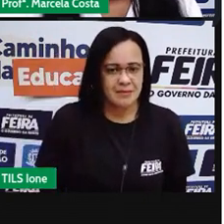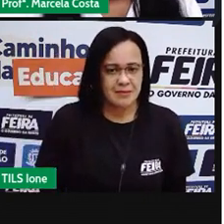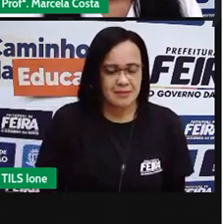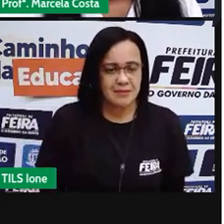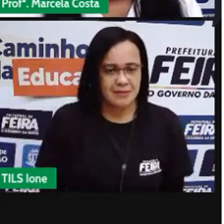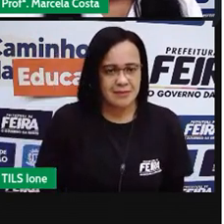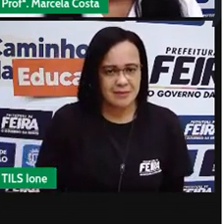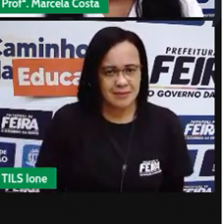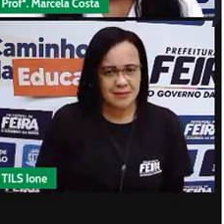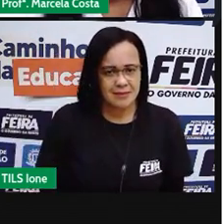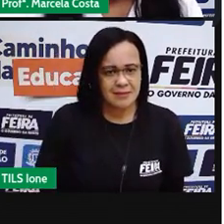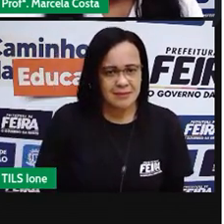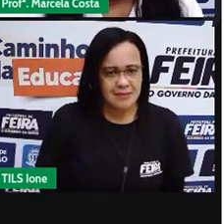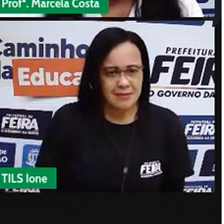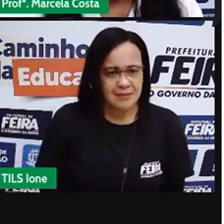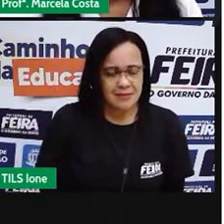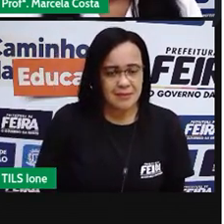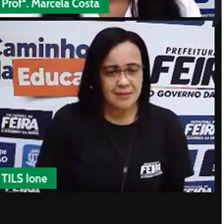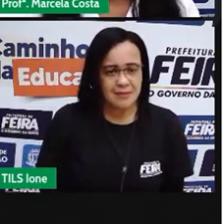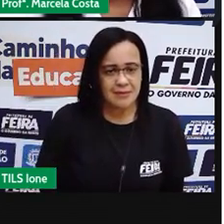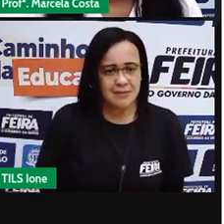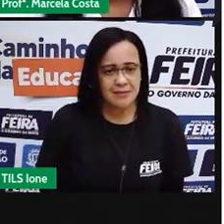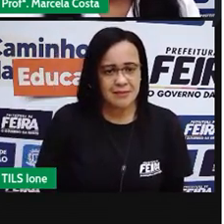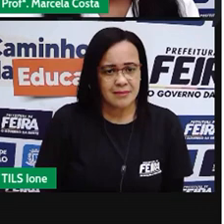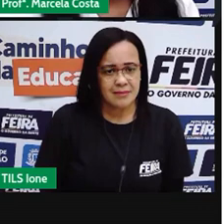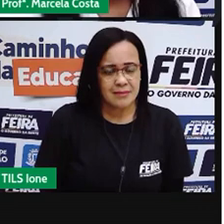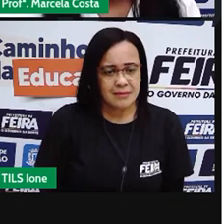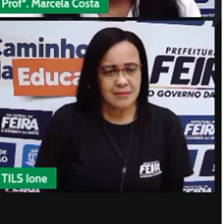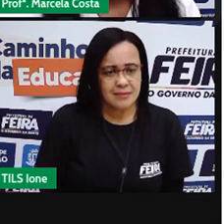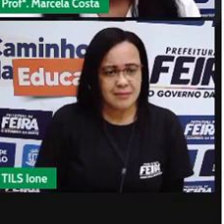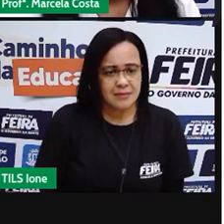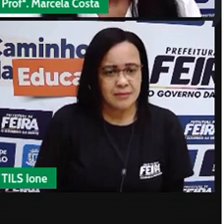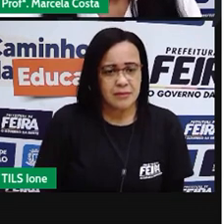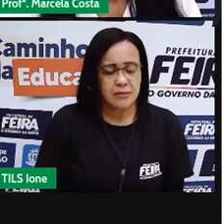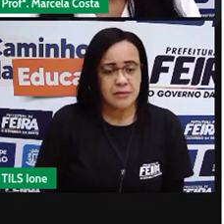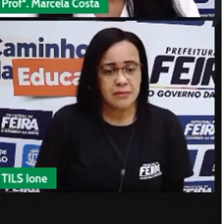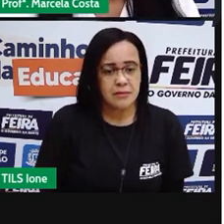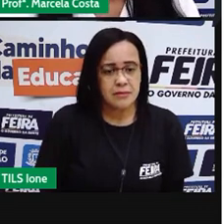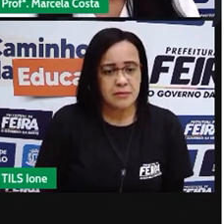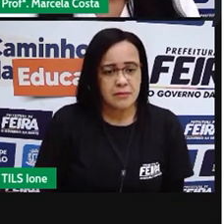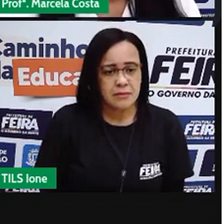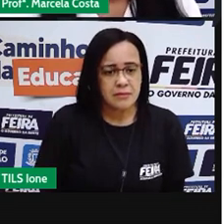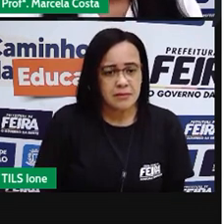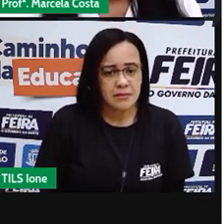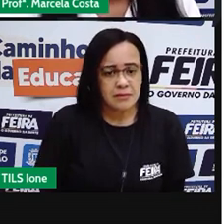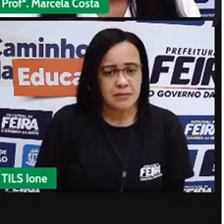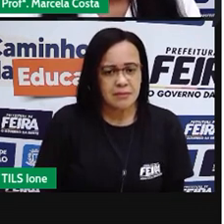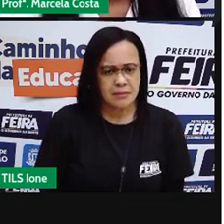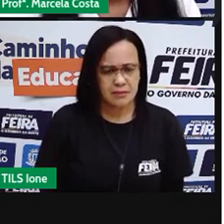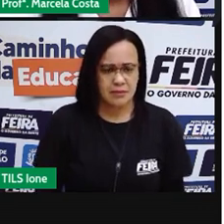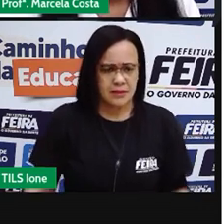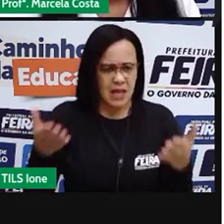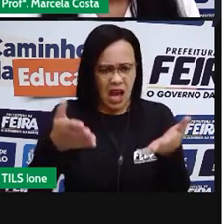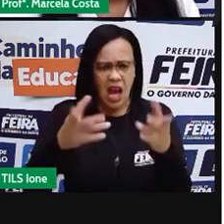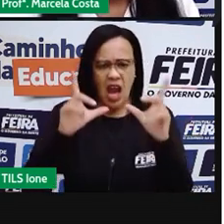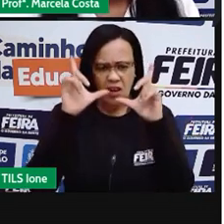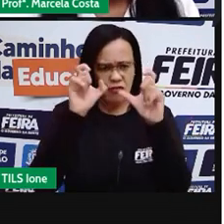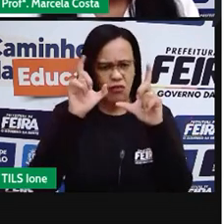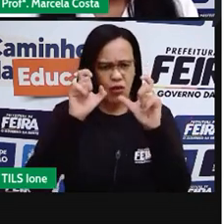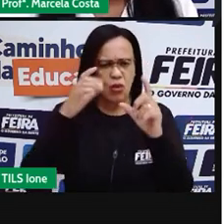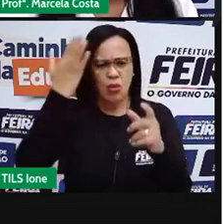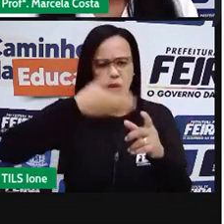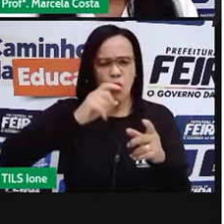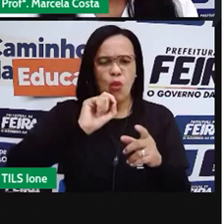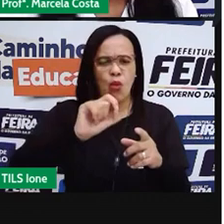Ela está parecida como a gente conhece ela hoje, ou por essa imagem a gente percebe que ela está bem